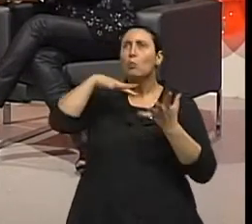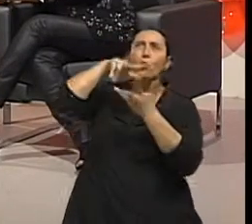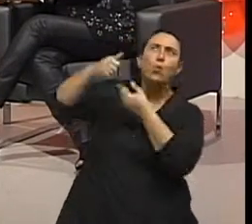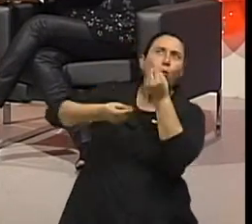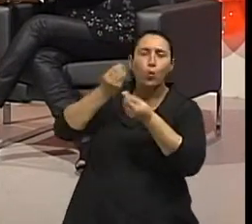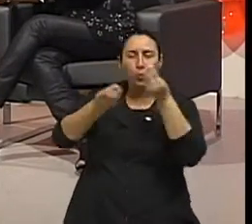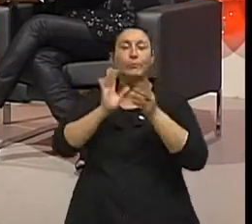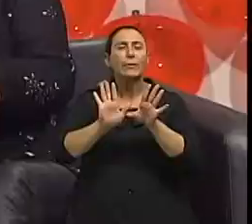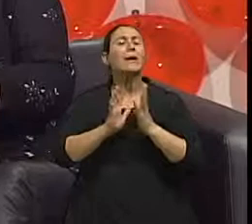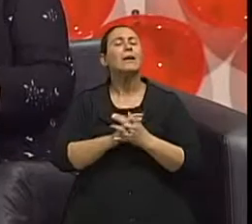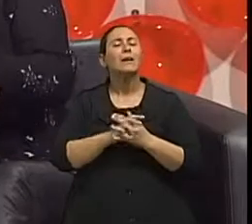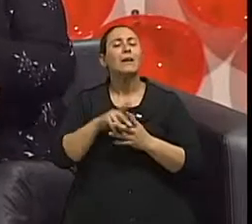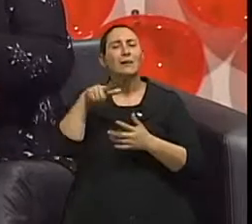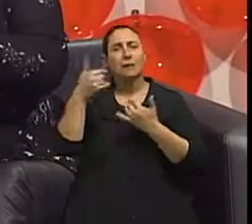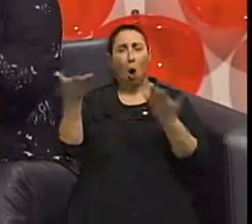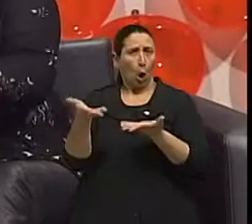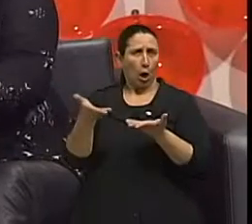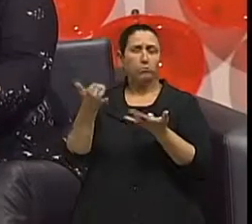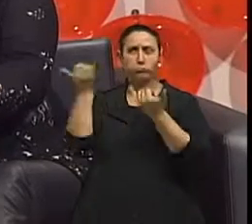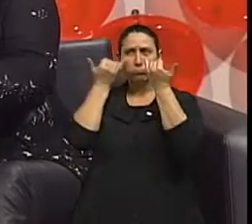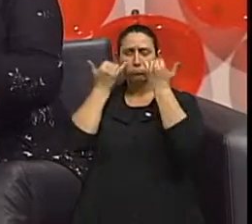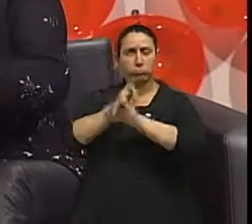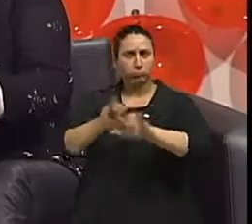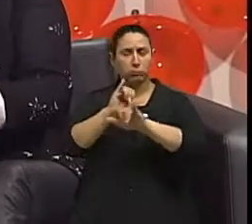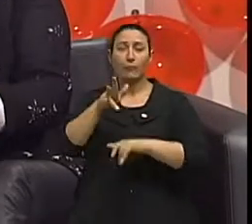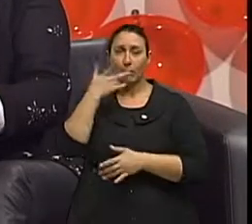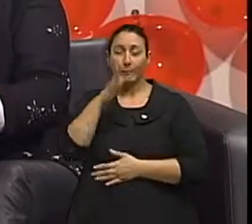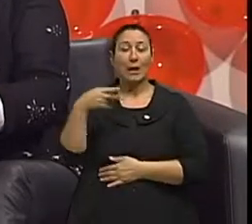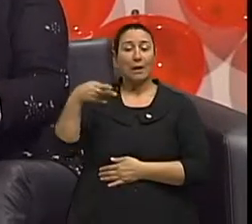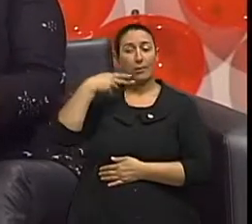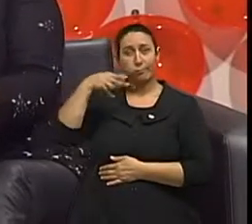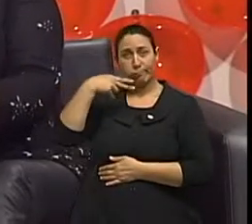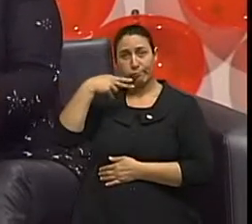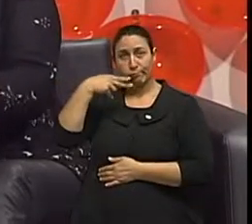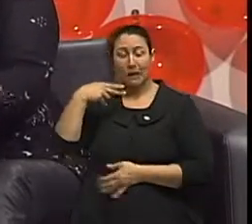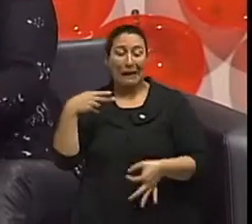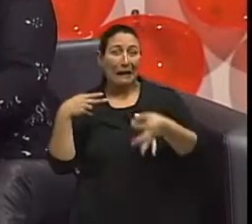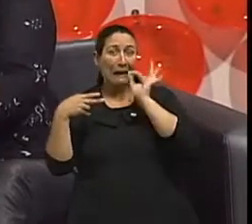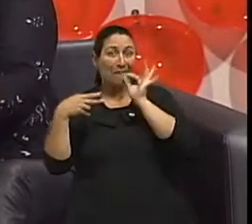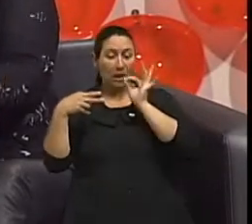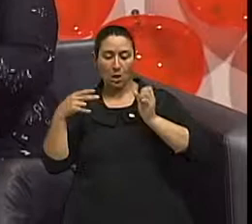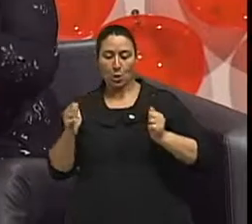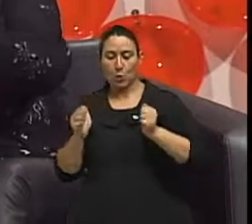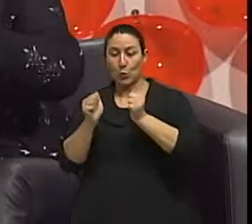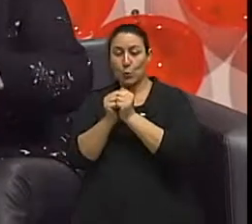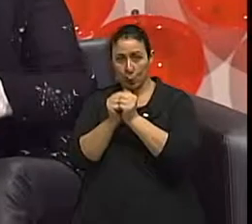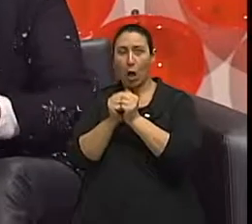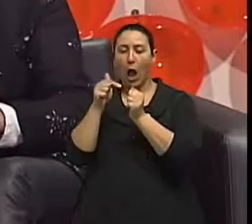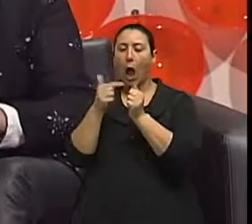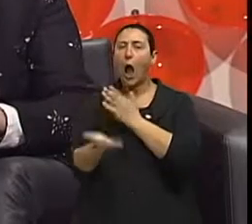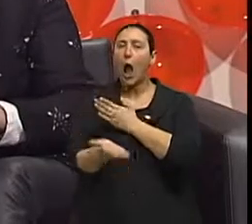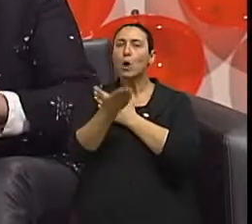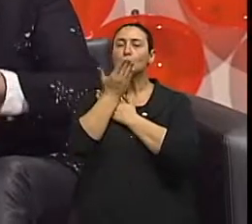Essas últimas notícias de que a nicotina e a cafeína previnem Alzheimer e que se as pessoas